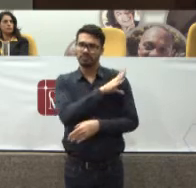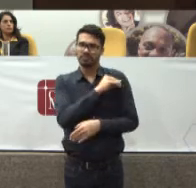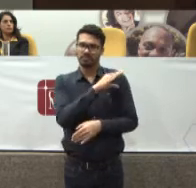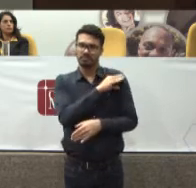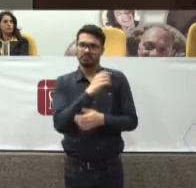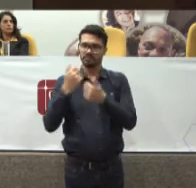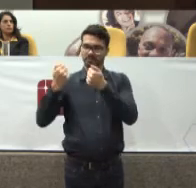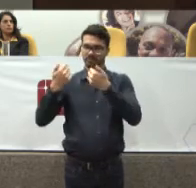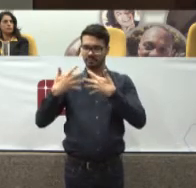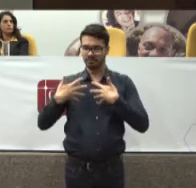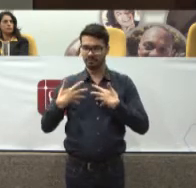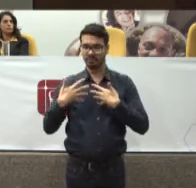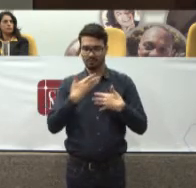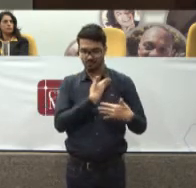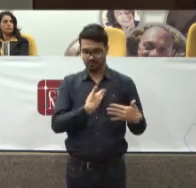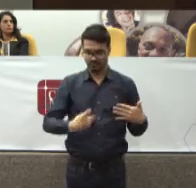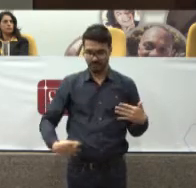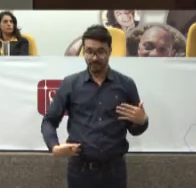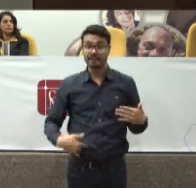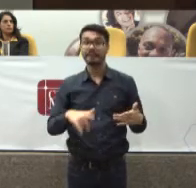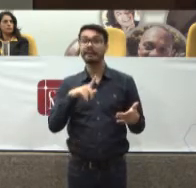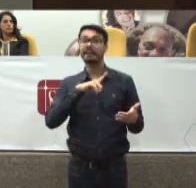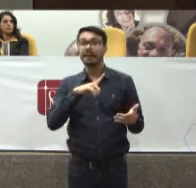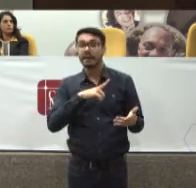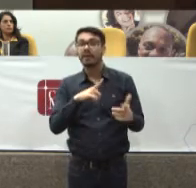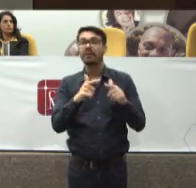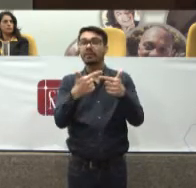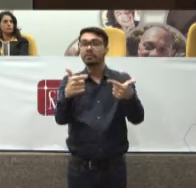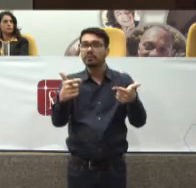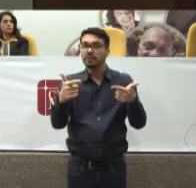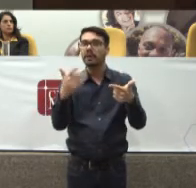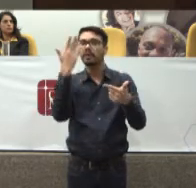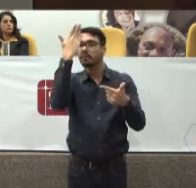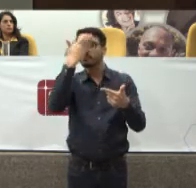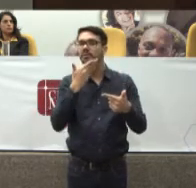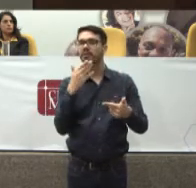Estado Brasileiro Se há Ou não há Evidência científica